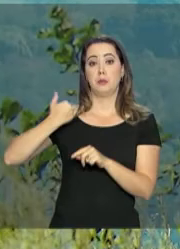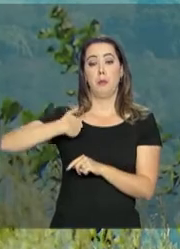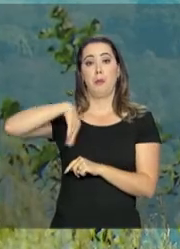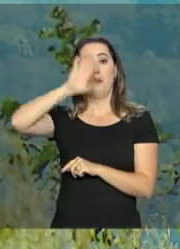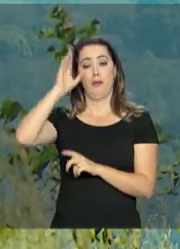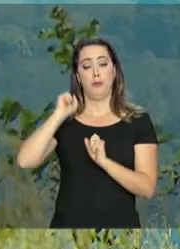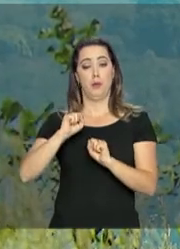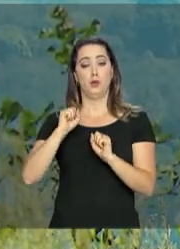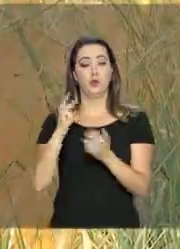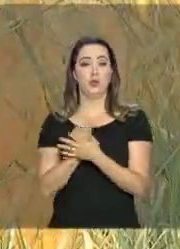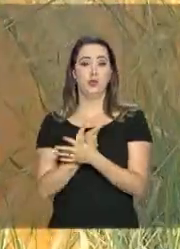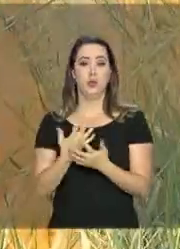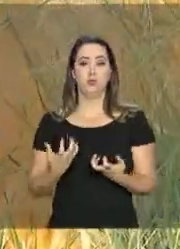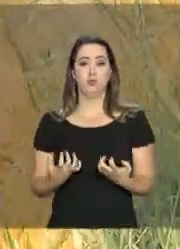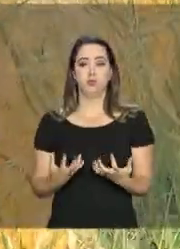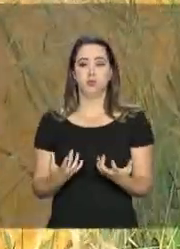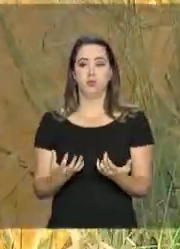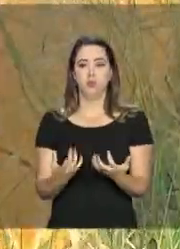riscos de incêndio.